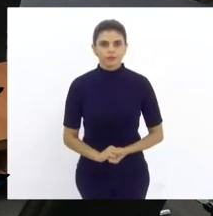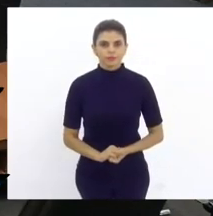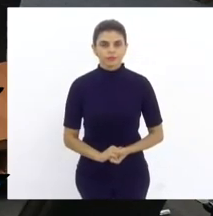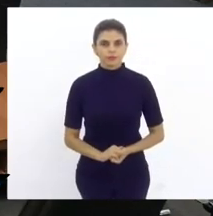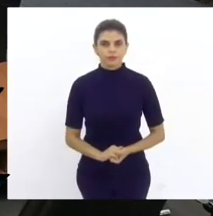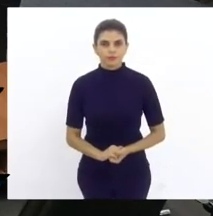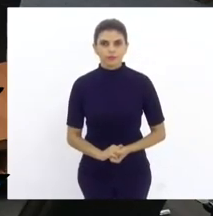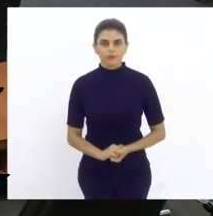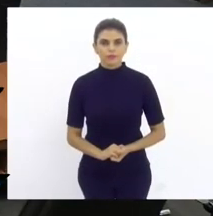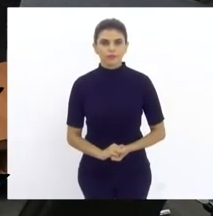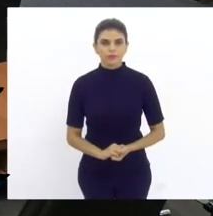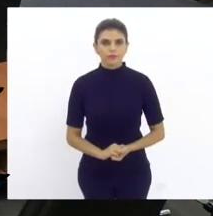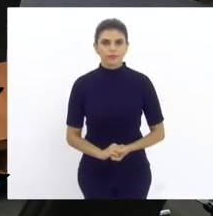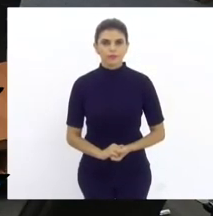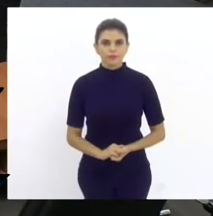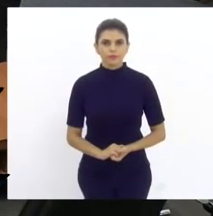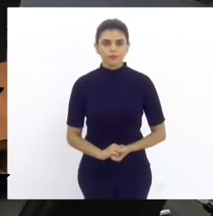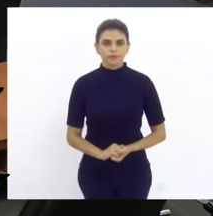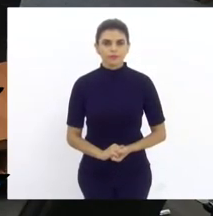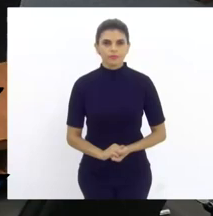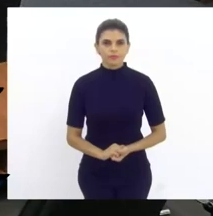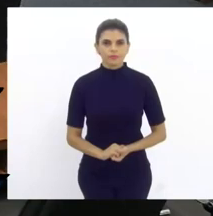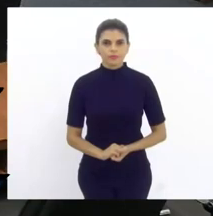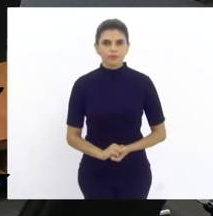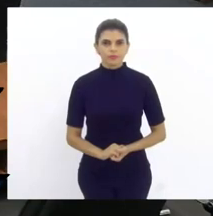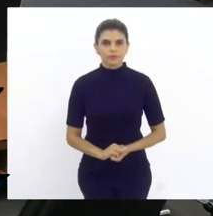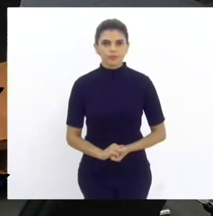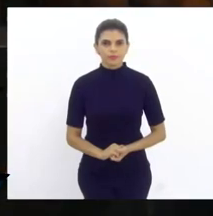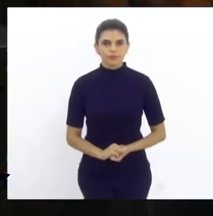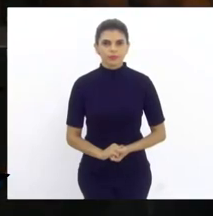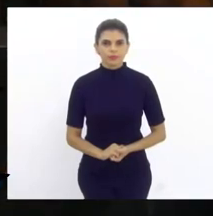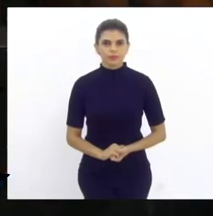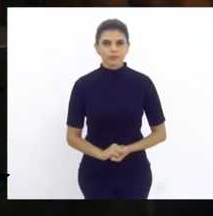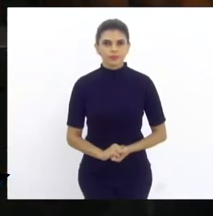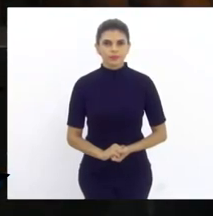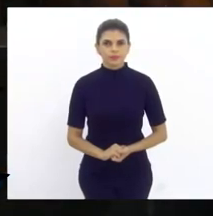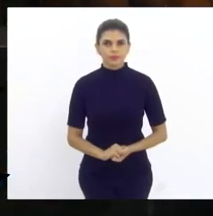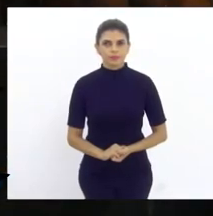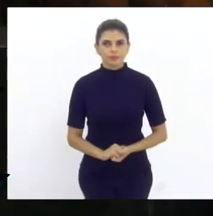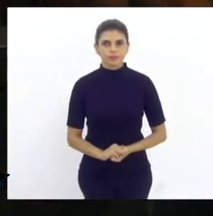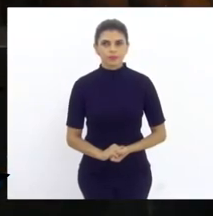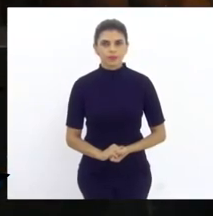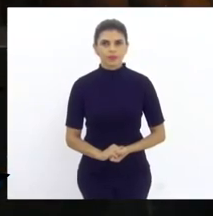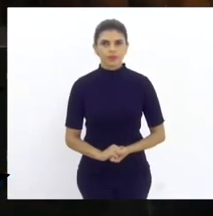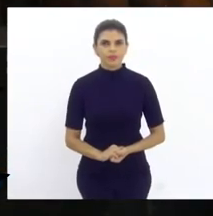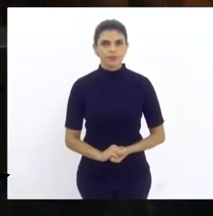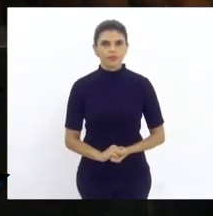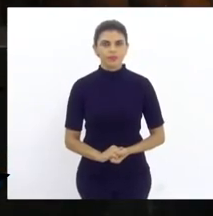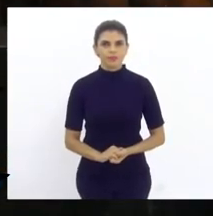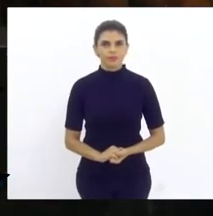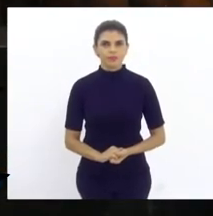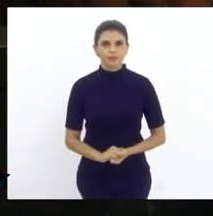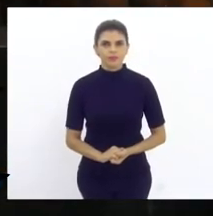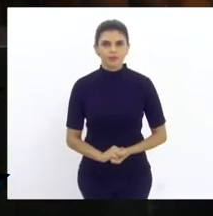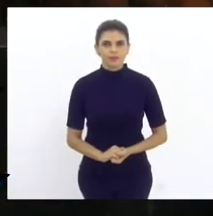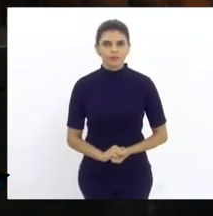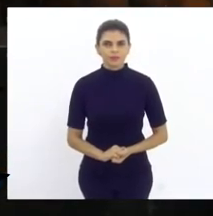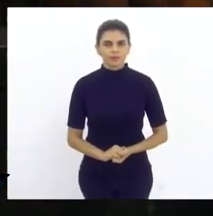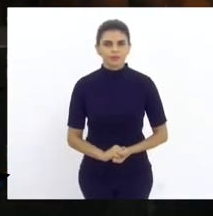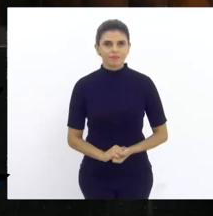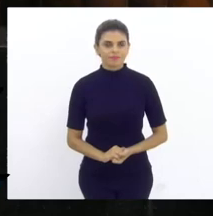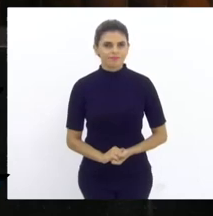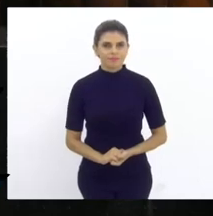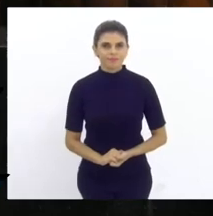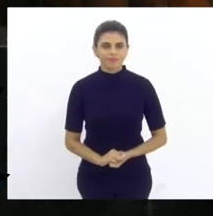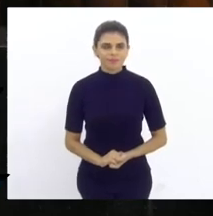Boa tarde. Carlinhos, presidente. Um prazer imenso. Usar, fazer os leis